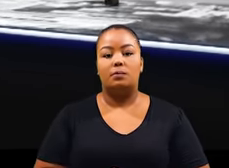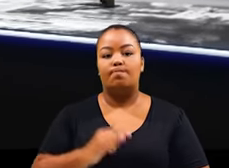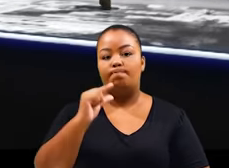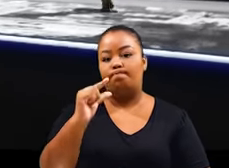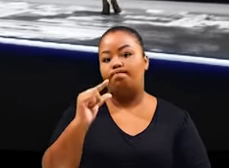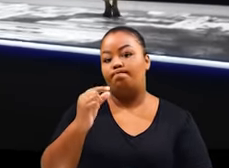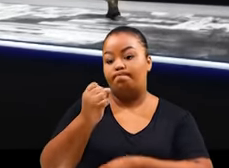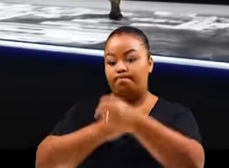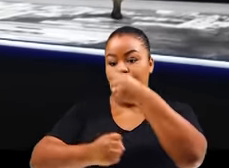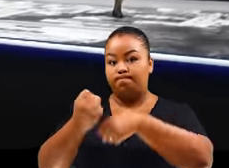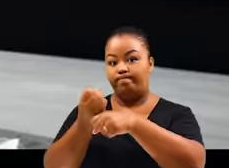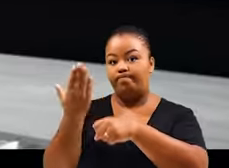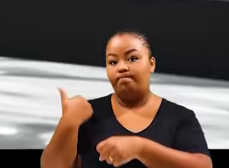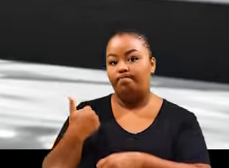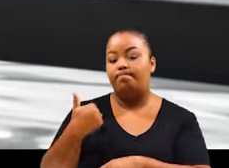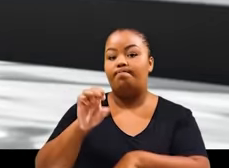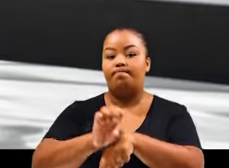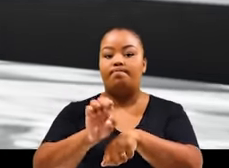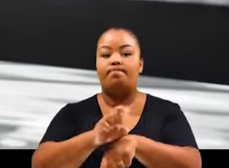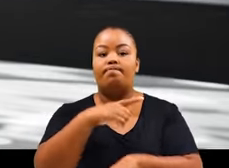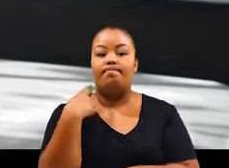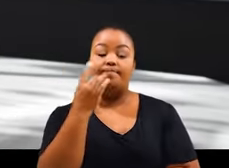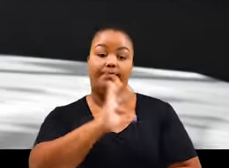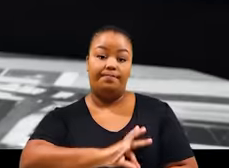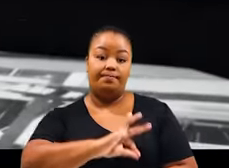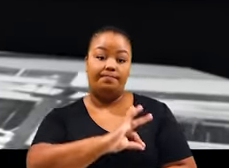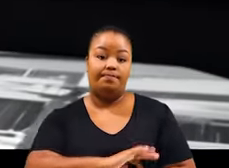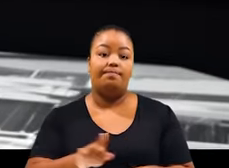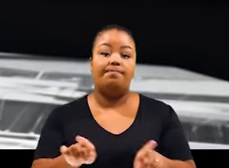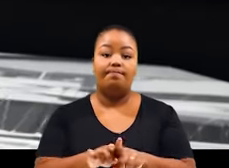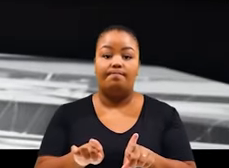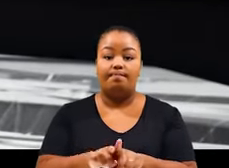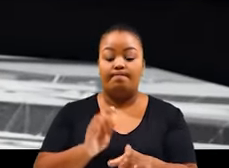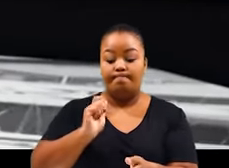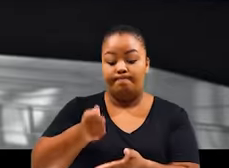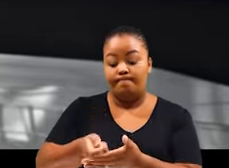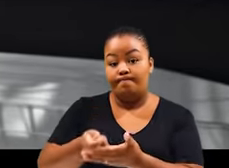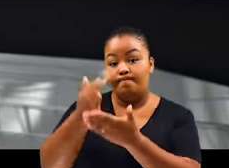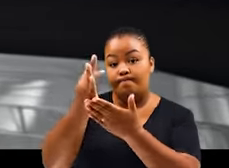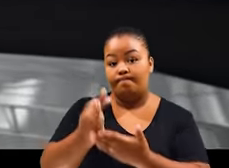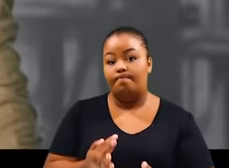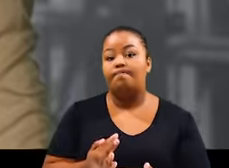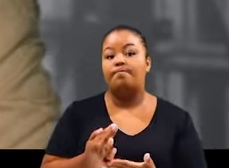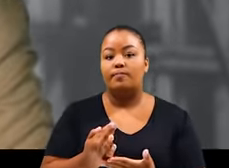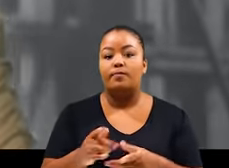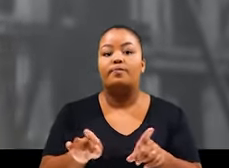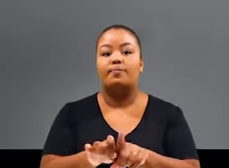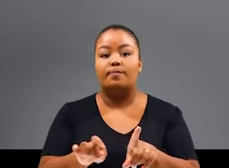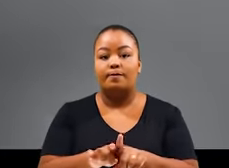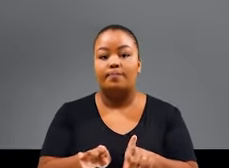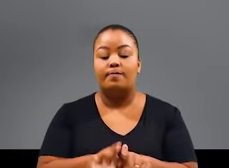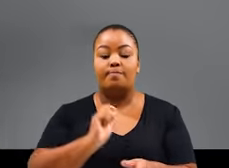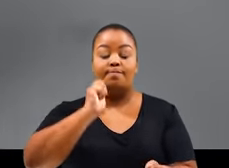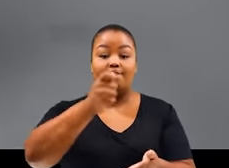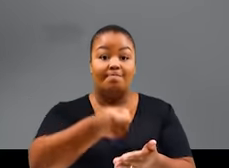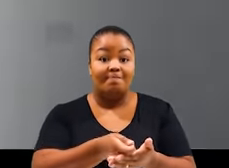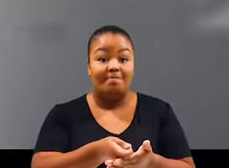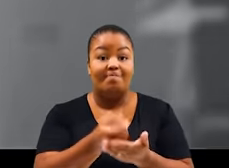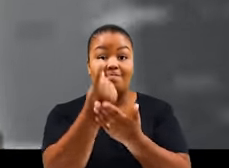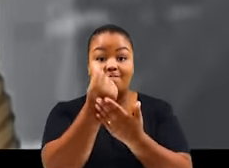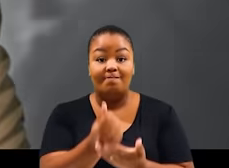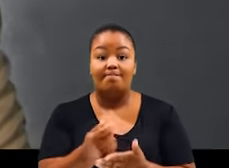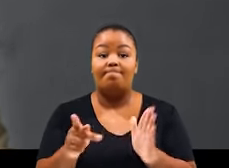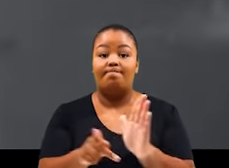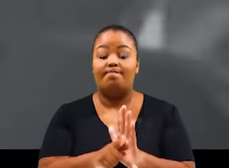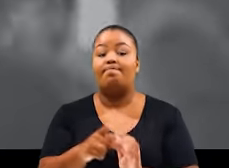Há poucos anos, o Estado atrasava salários, atrasava o pagamento de fornecedores, atrasava até o pagamento dos